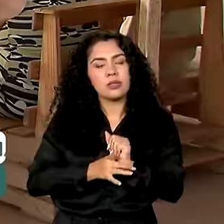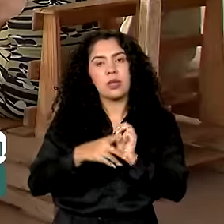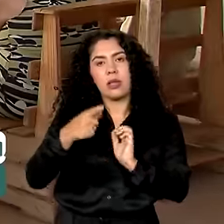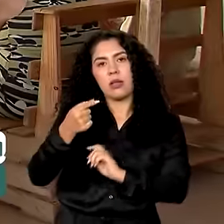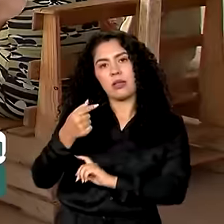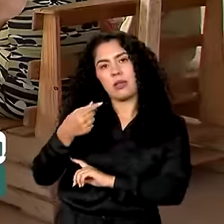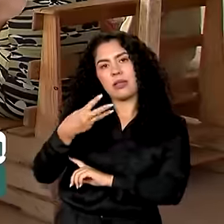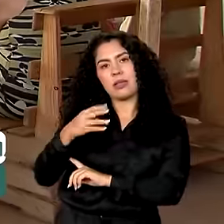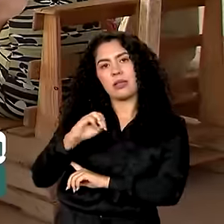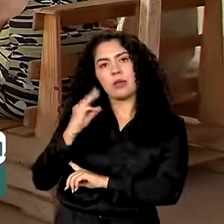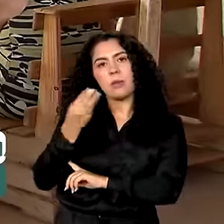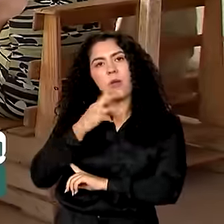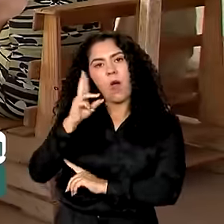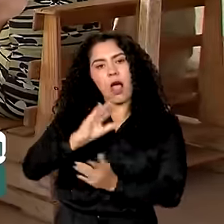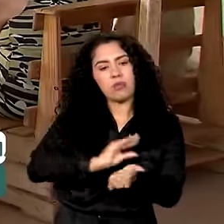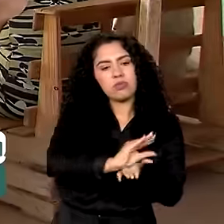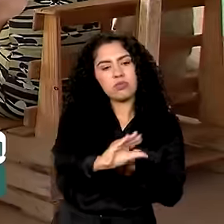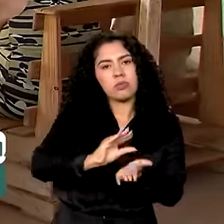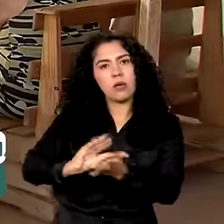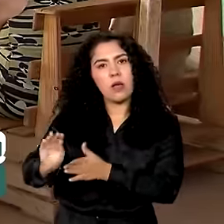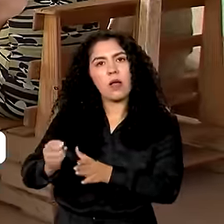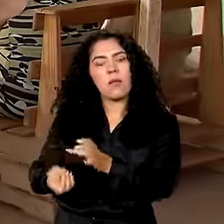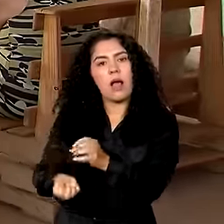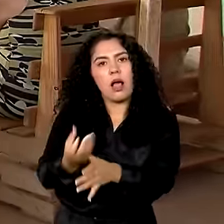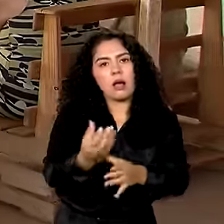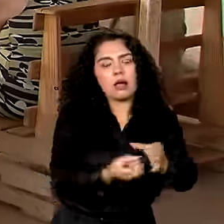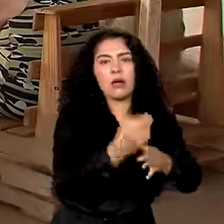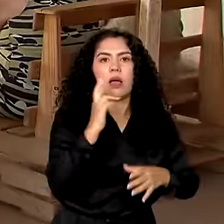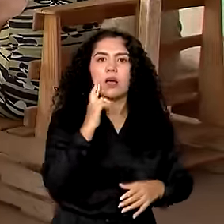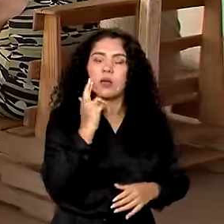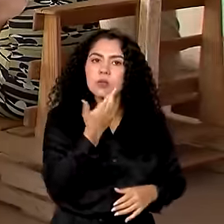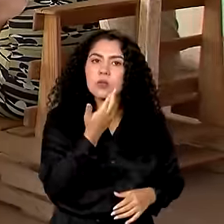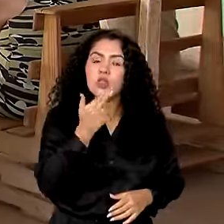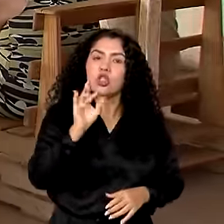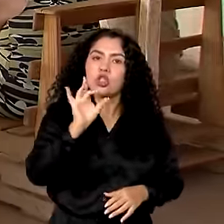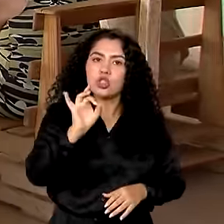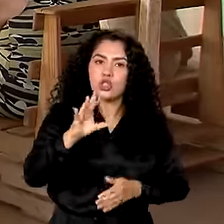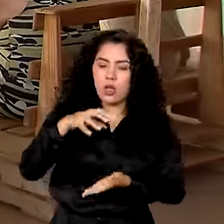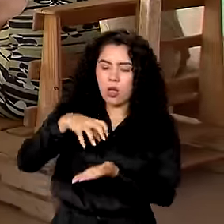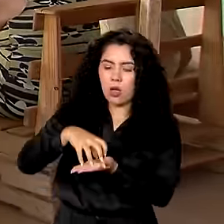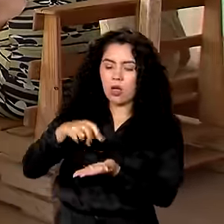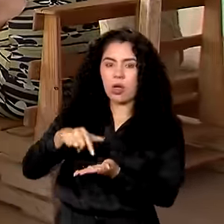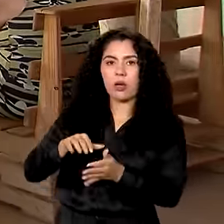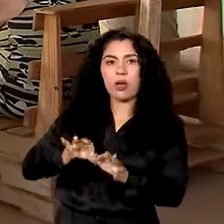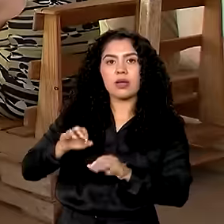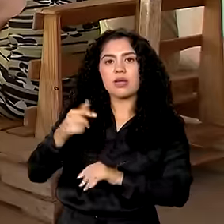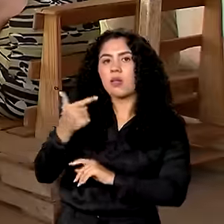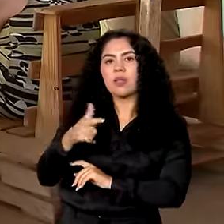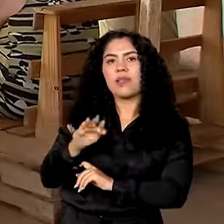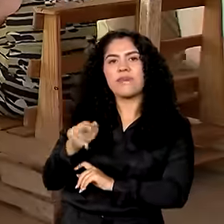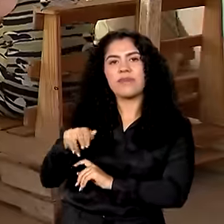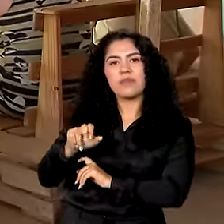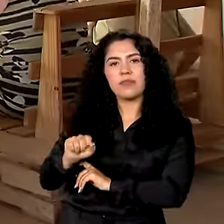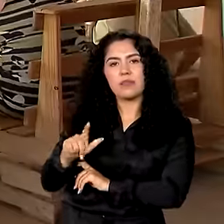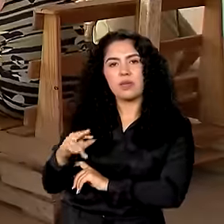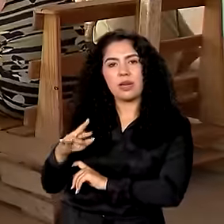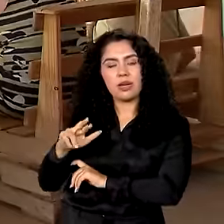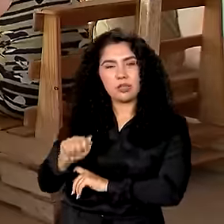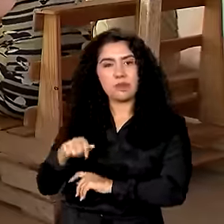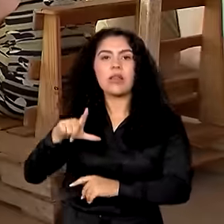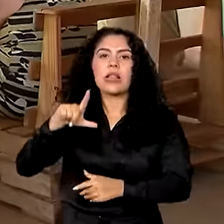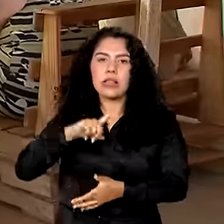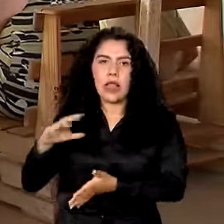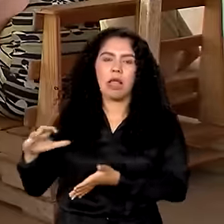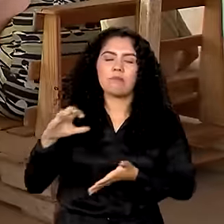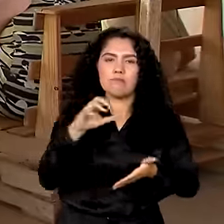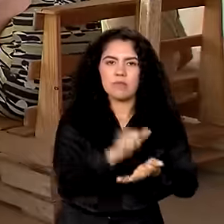reais para a montagem dos restaurantes. Somente organizações sem fins lucrativos e já credenciadas pelo